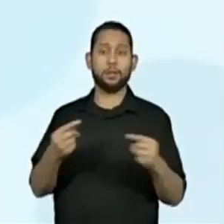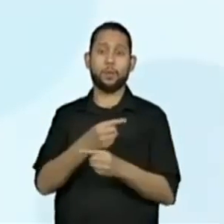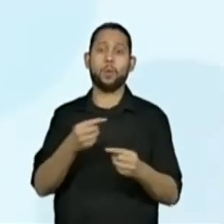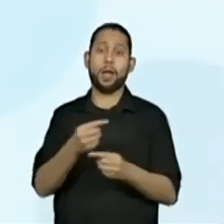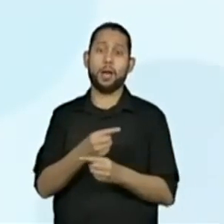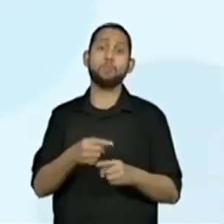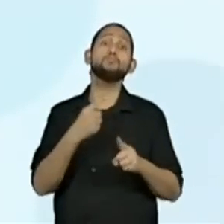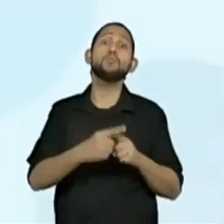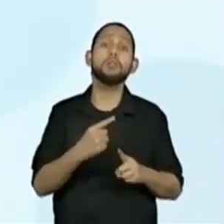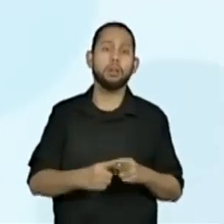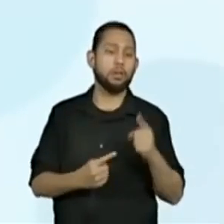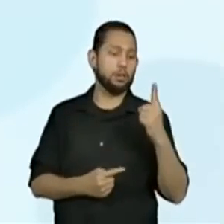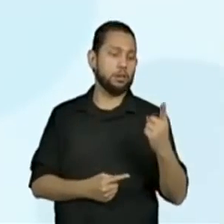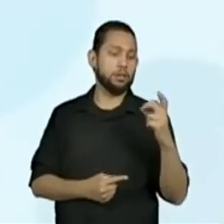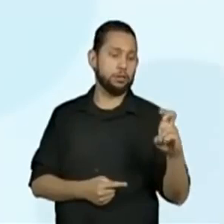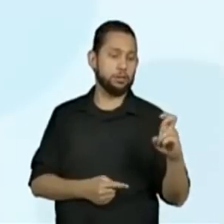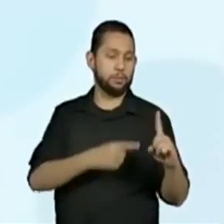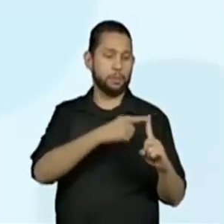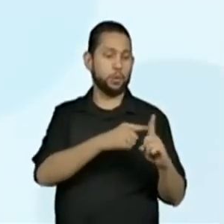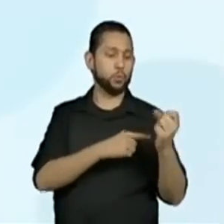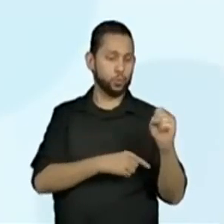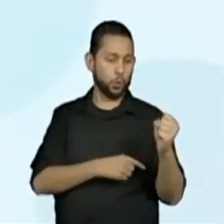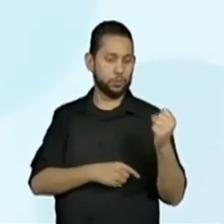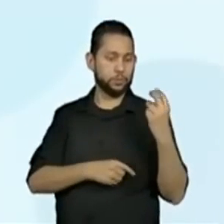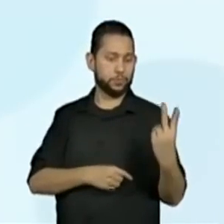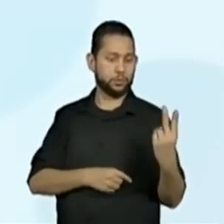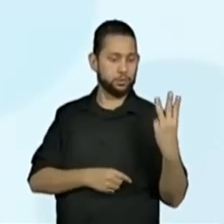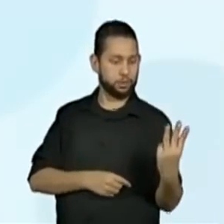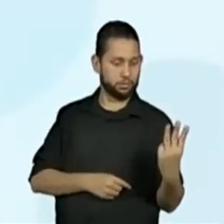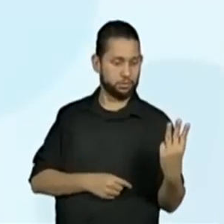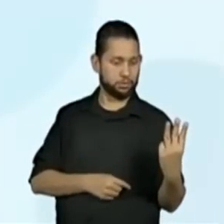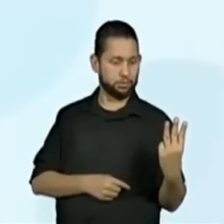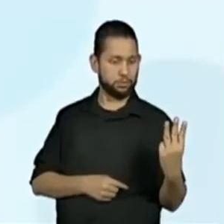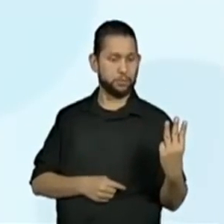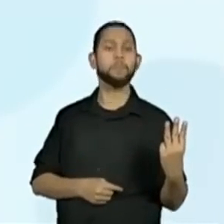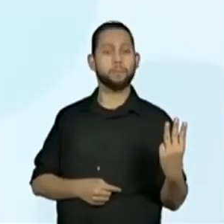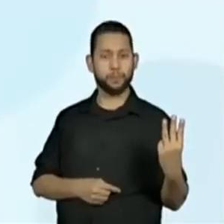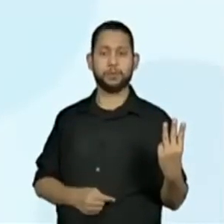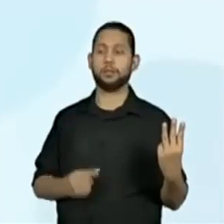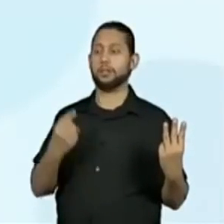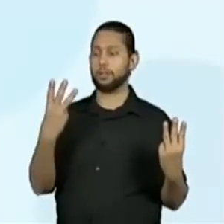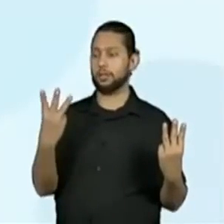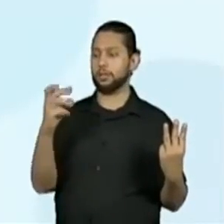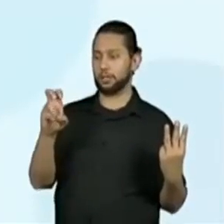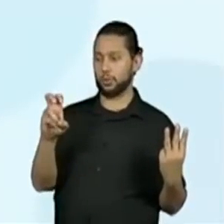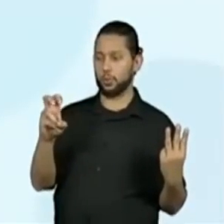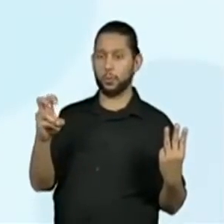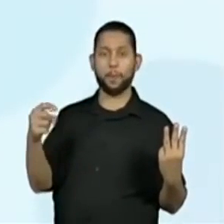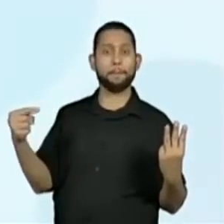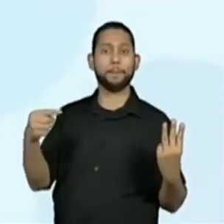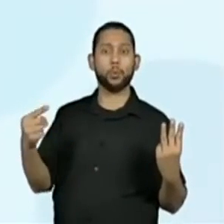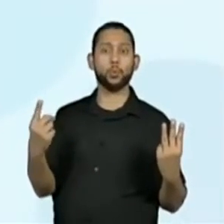também. Porque a gente já confirmou fazendo ali a soma. Então,